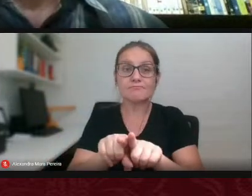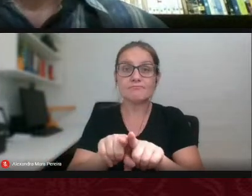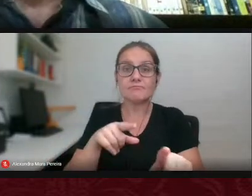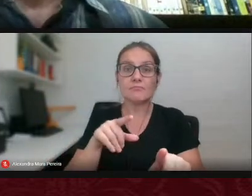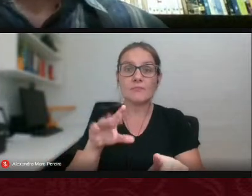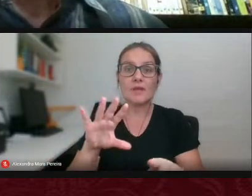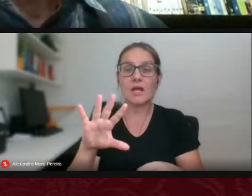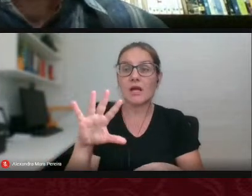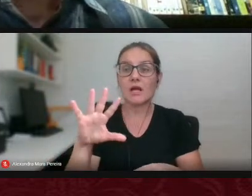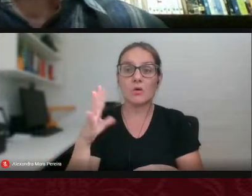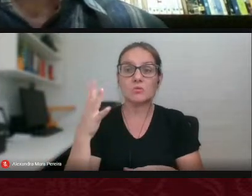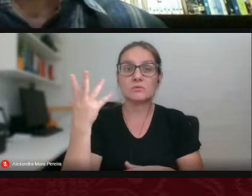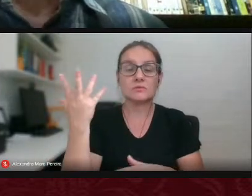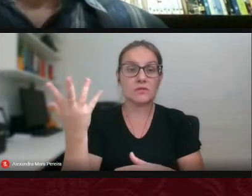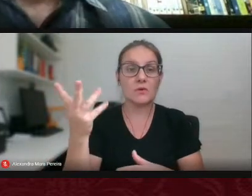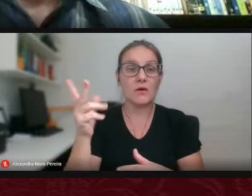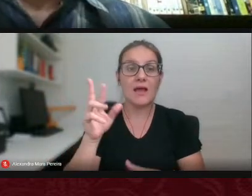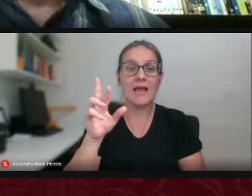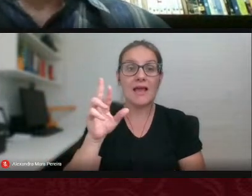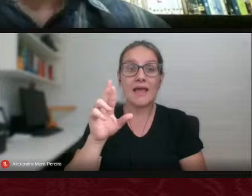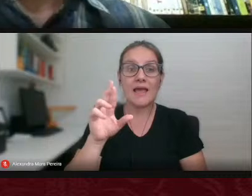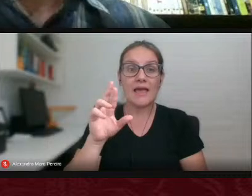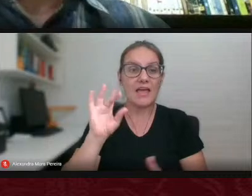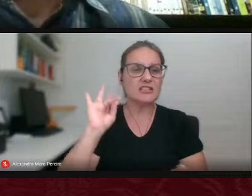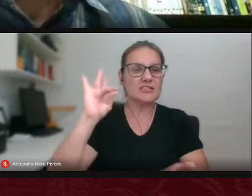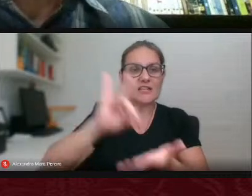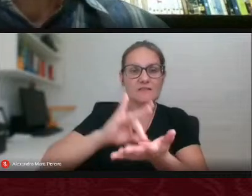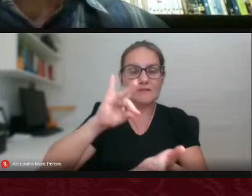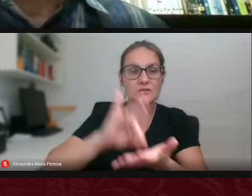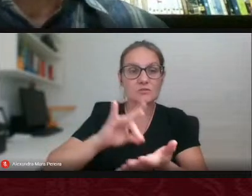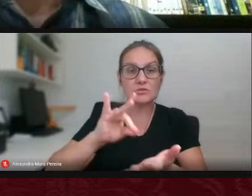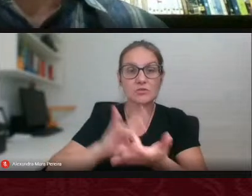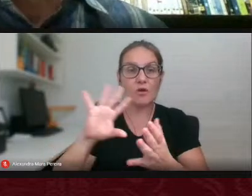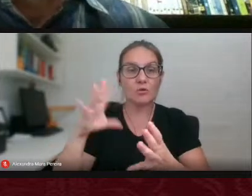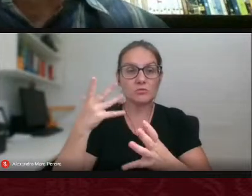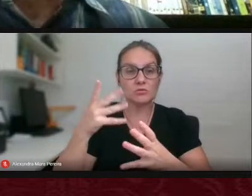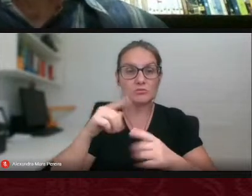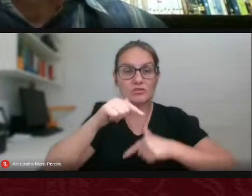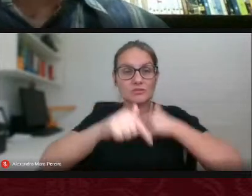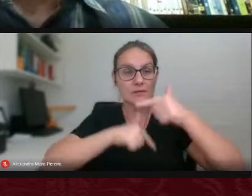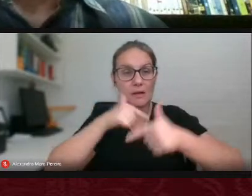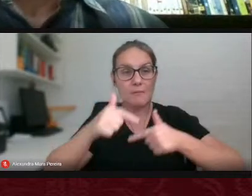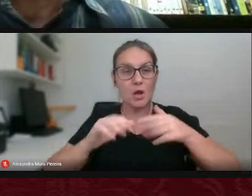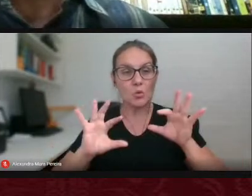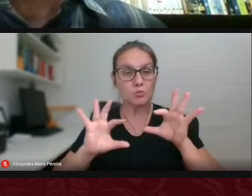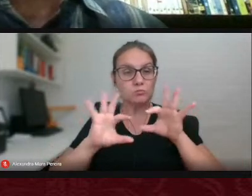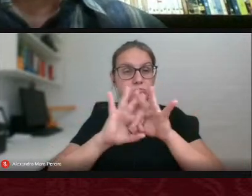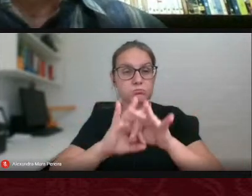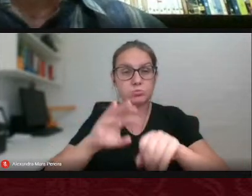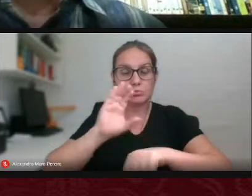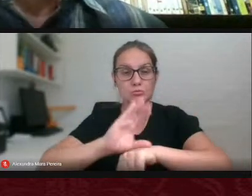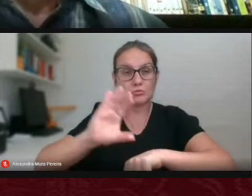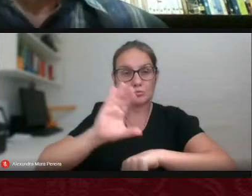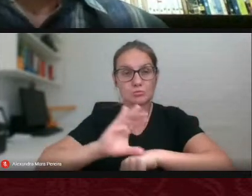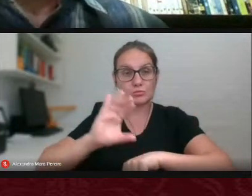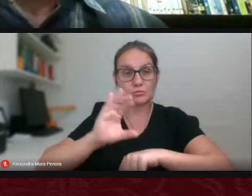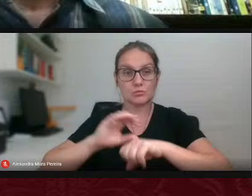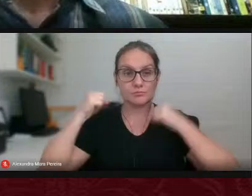da palavra foi uma realização efetivamente coletiva de todo o curso de Educação Física